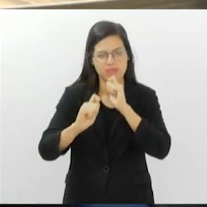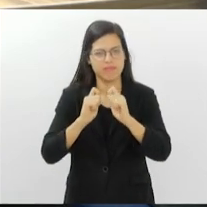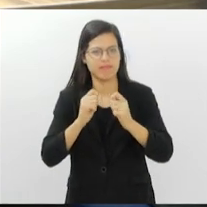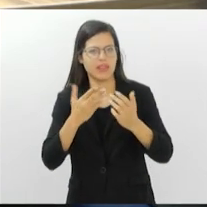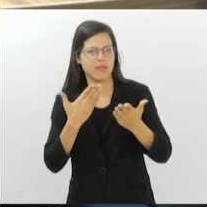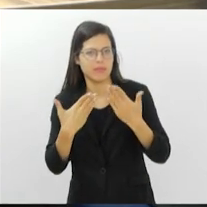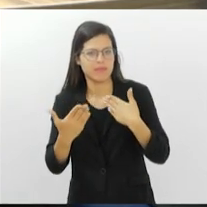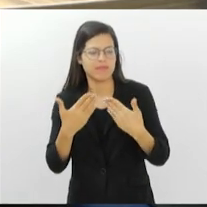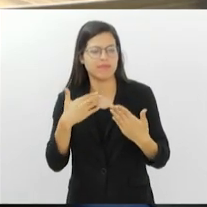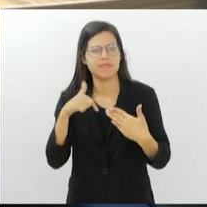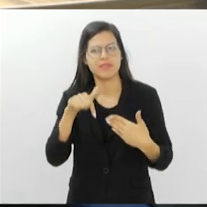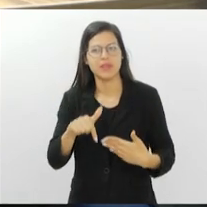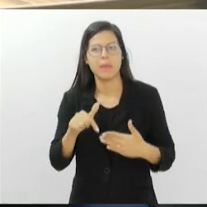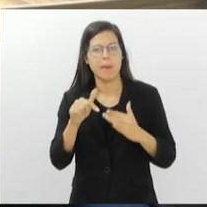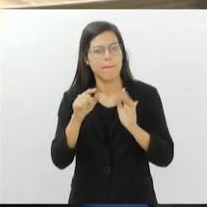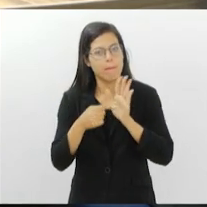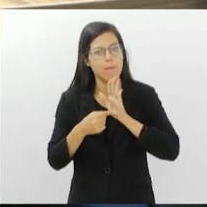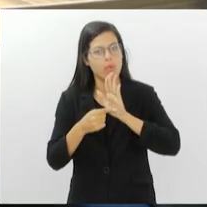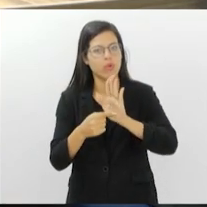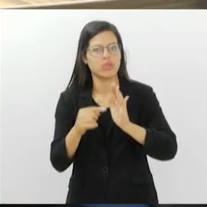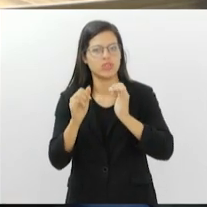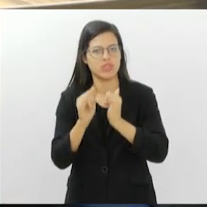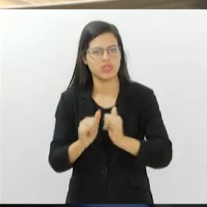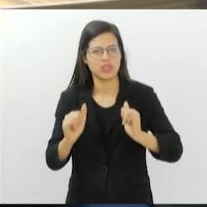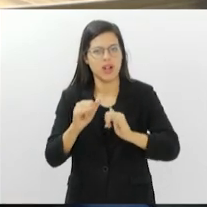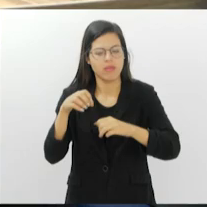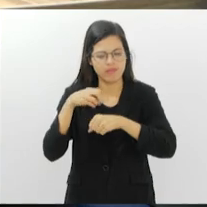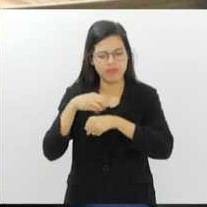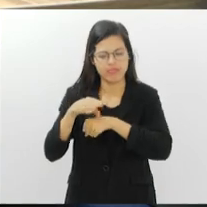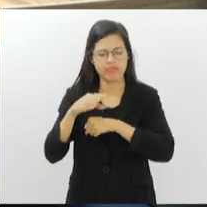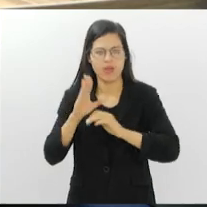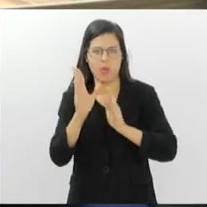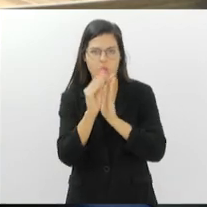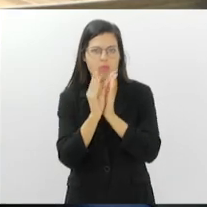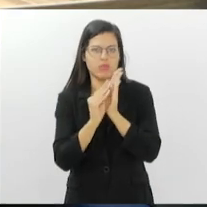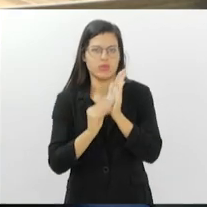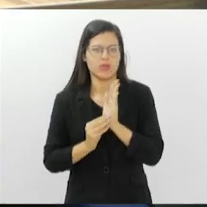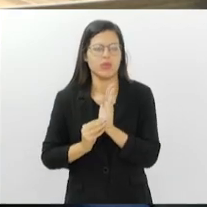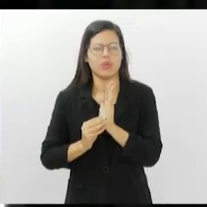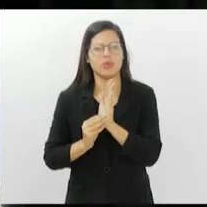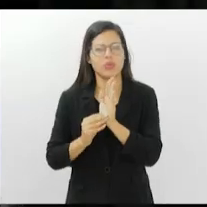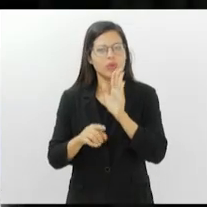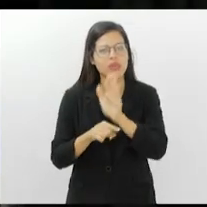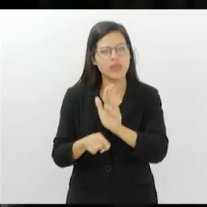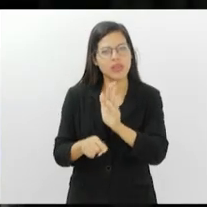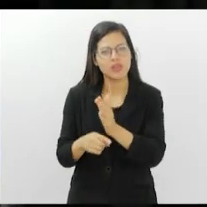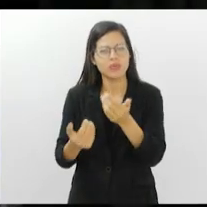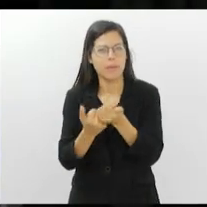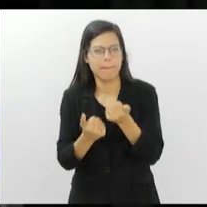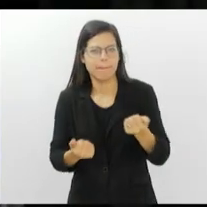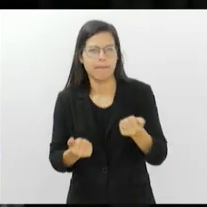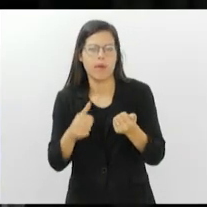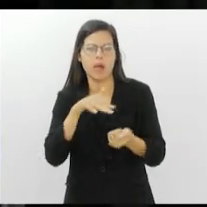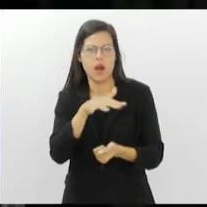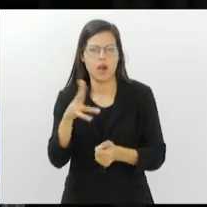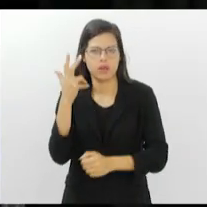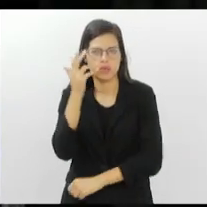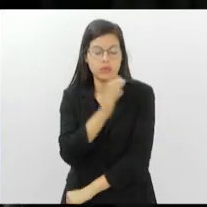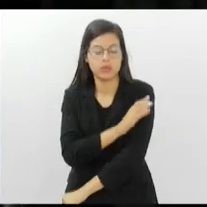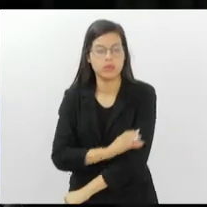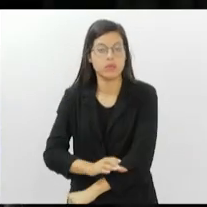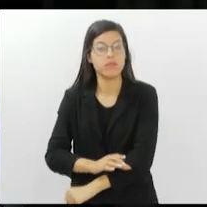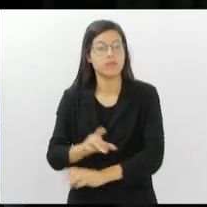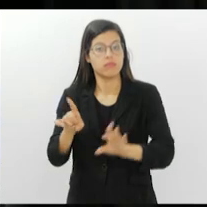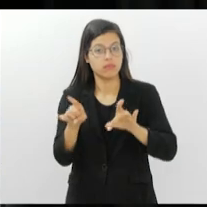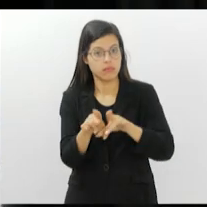de fato, transmitirem um conteúdo que fortaleça o setor cultural. Mas, para além disso, também